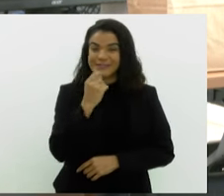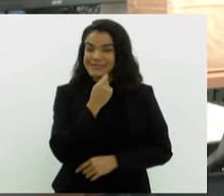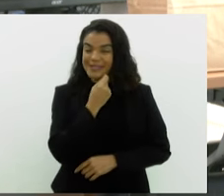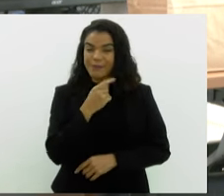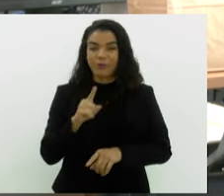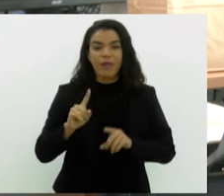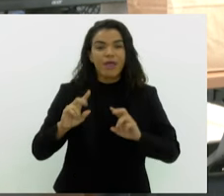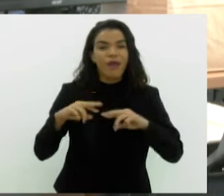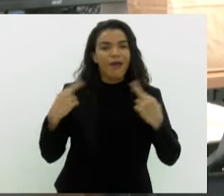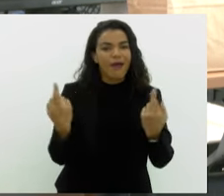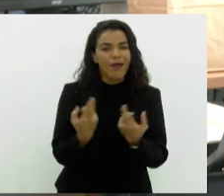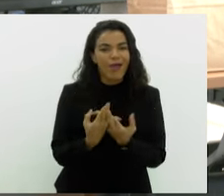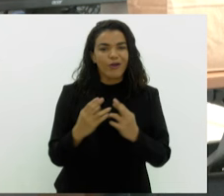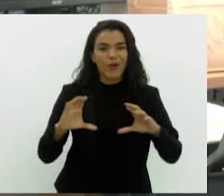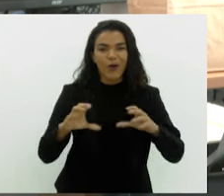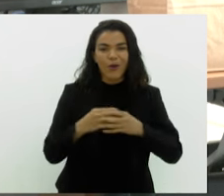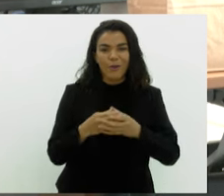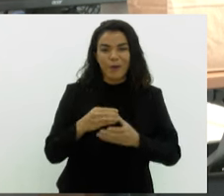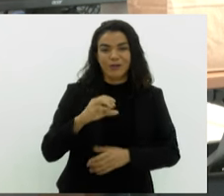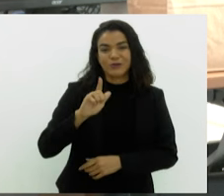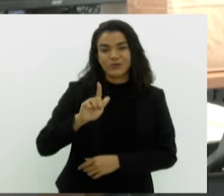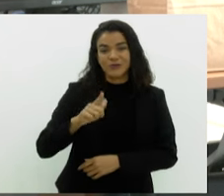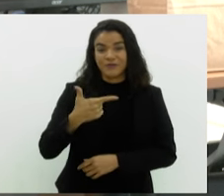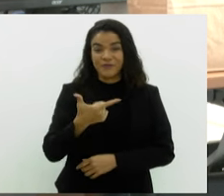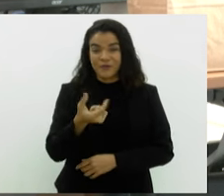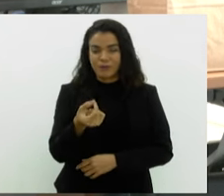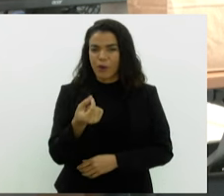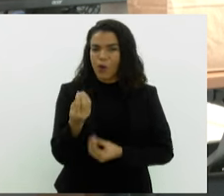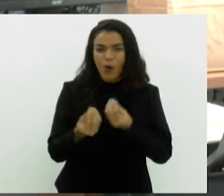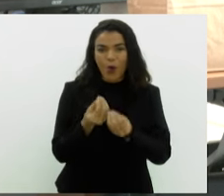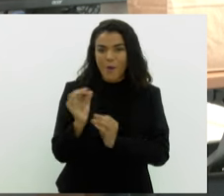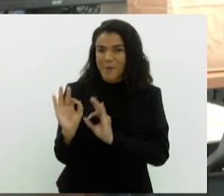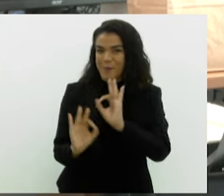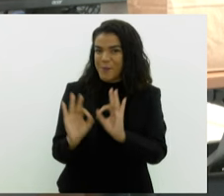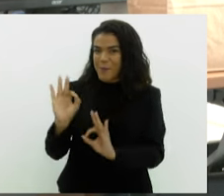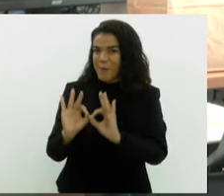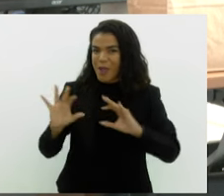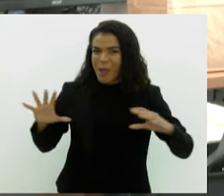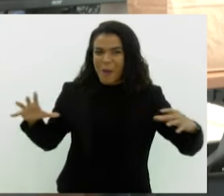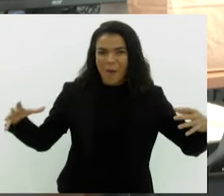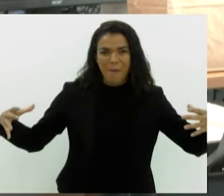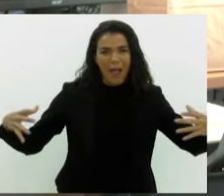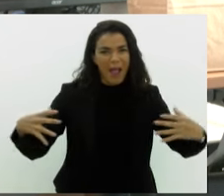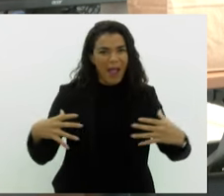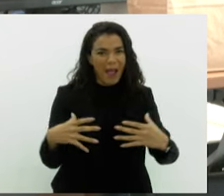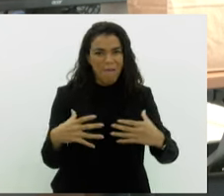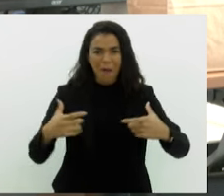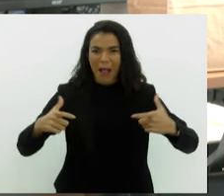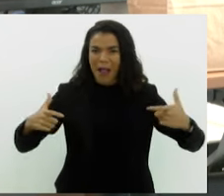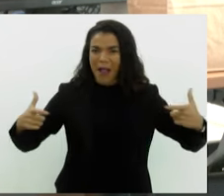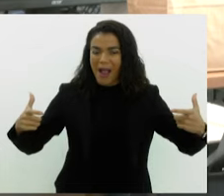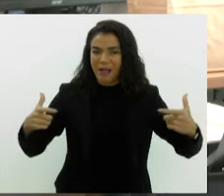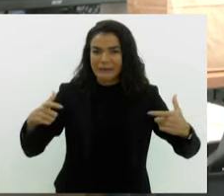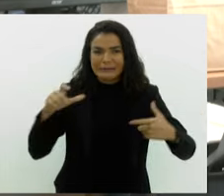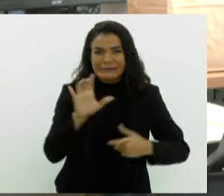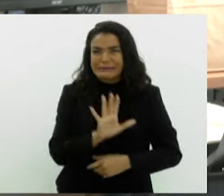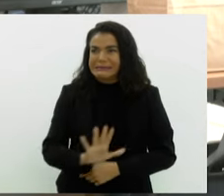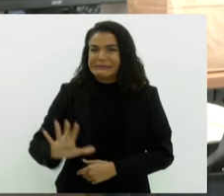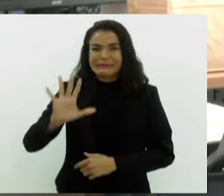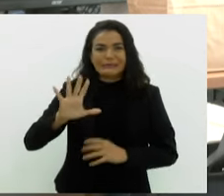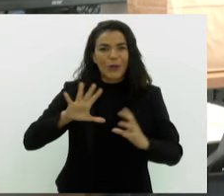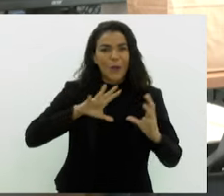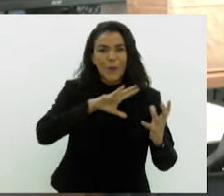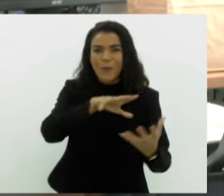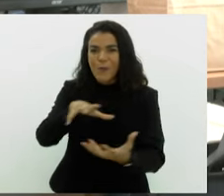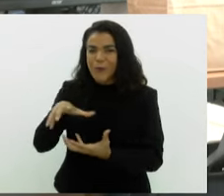reunião da cúpula do G20 em novembro. E como se preparar para receber esse público que é tão numeroso e que vem de várias partes do mundo?